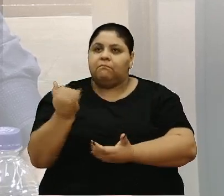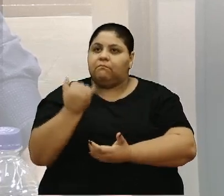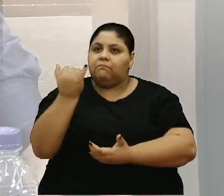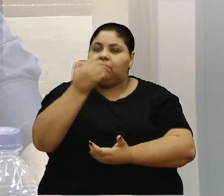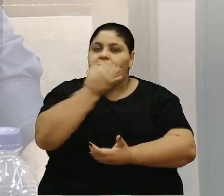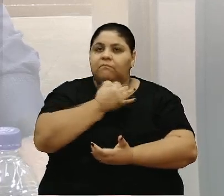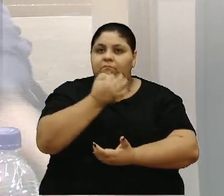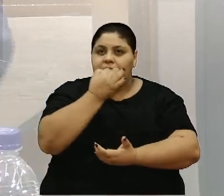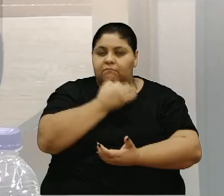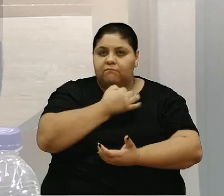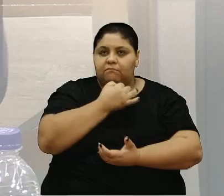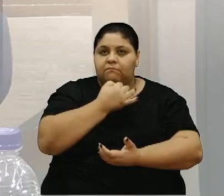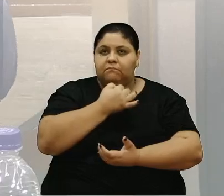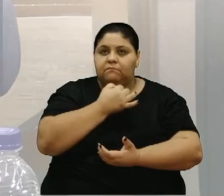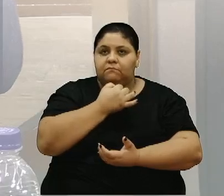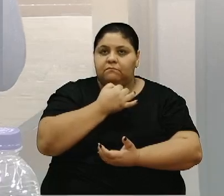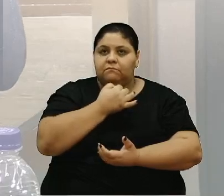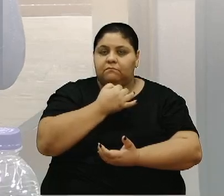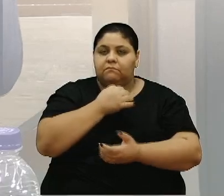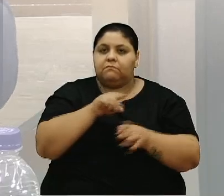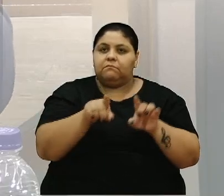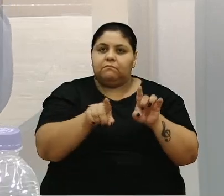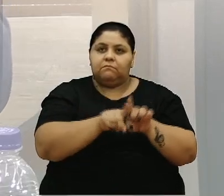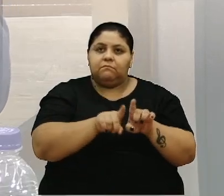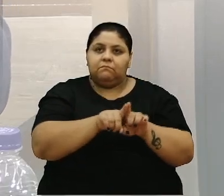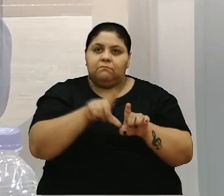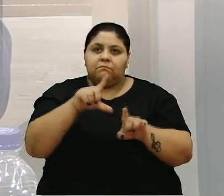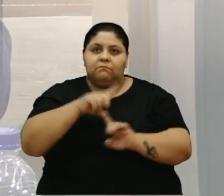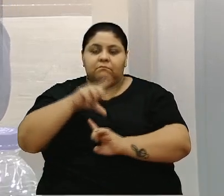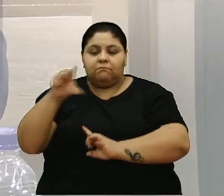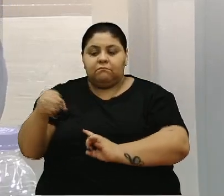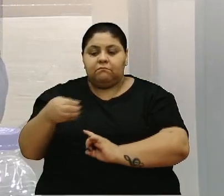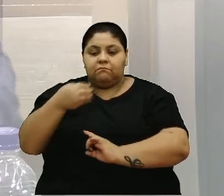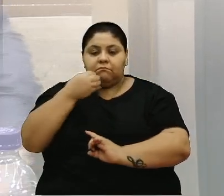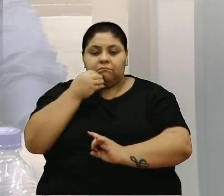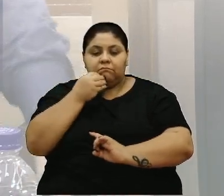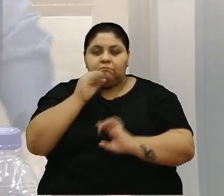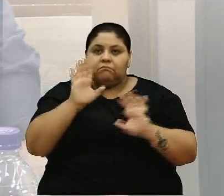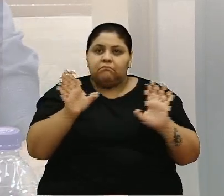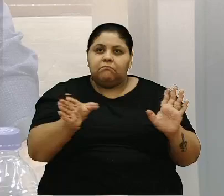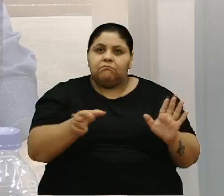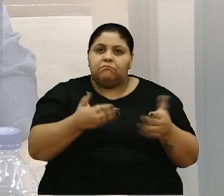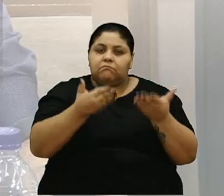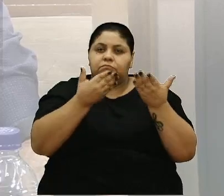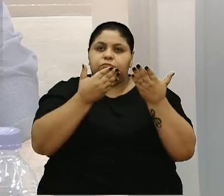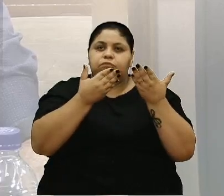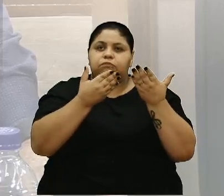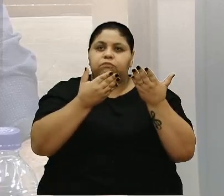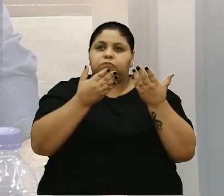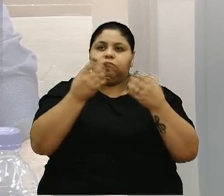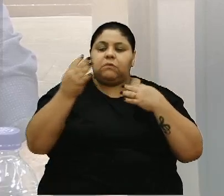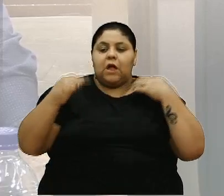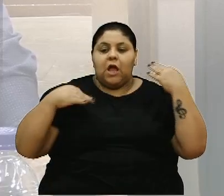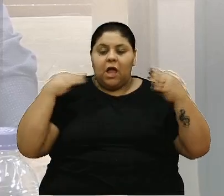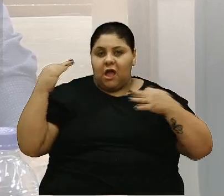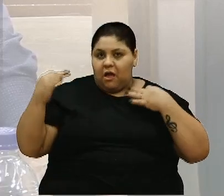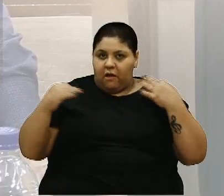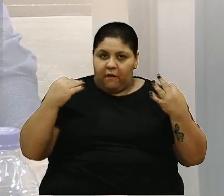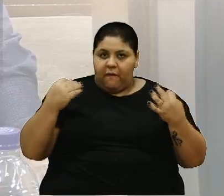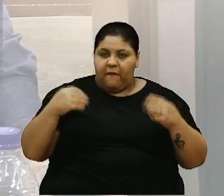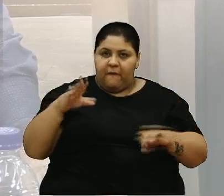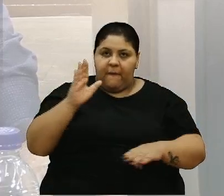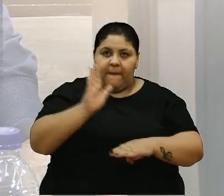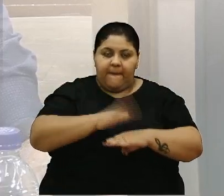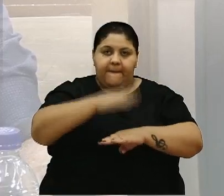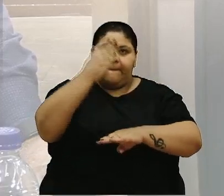Caxias no cenário e sem dúvida a gente tem uma oportunidade de fomento, de incremento ao turismo e de buscar cada vez